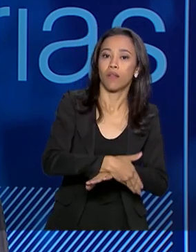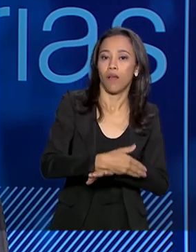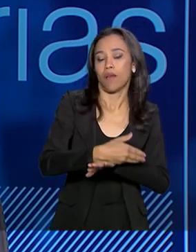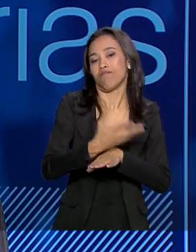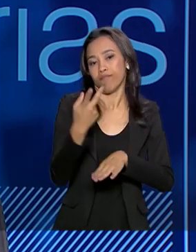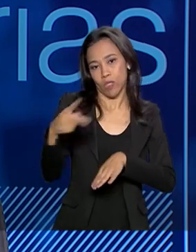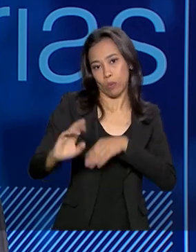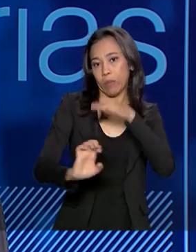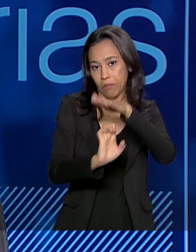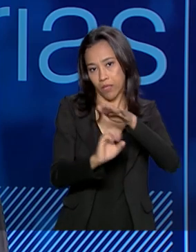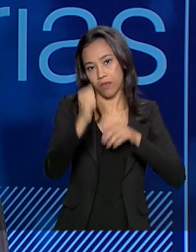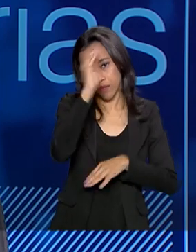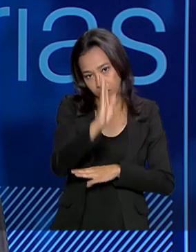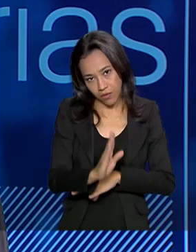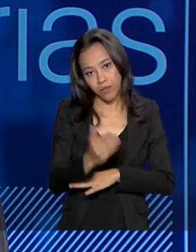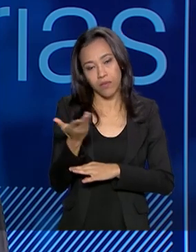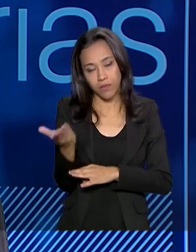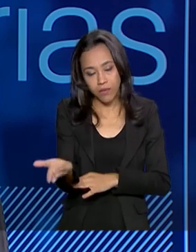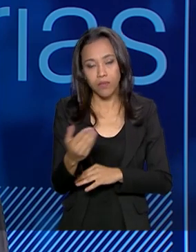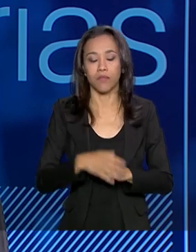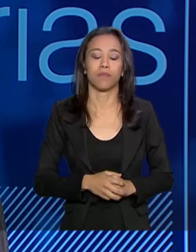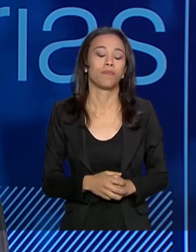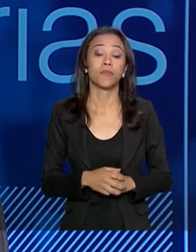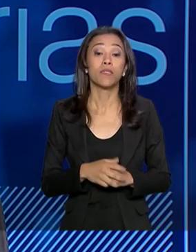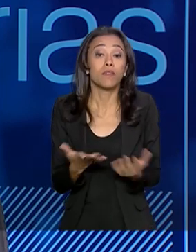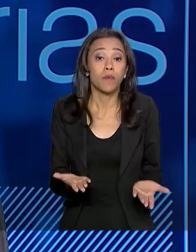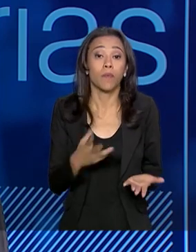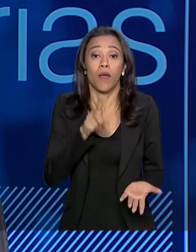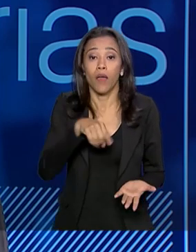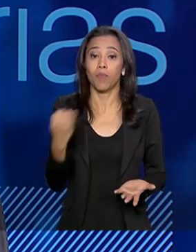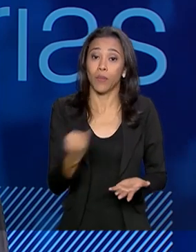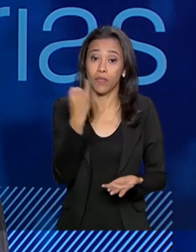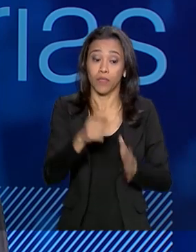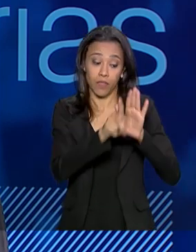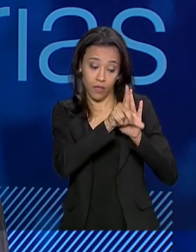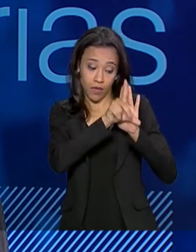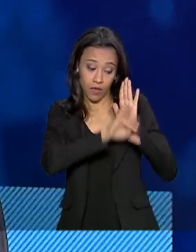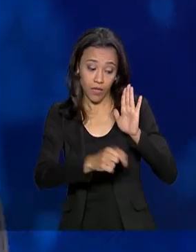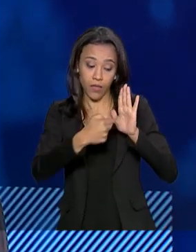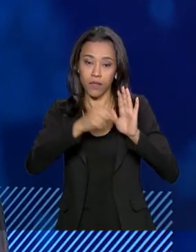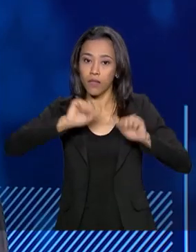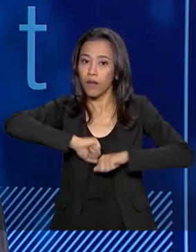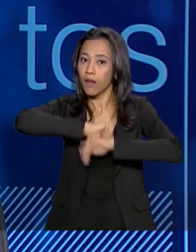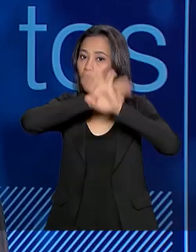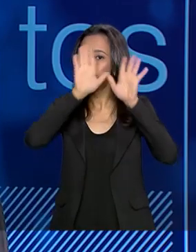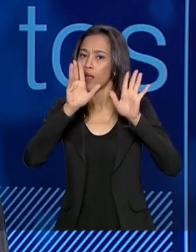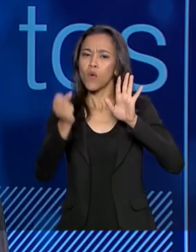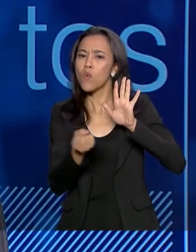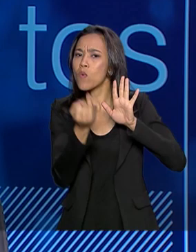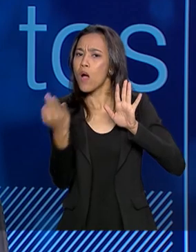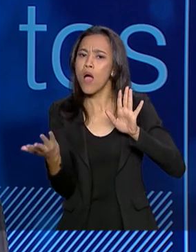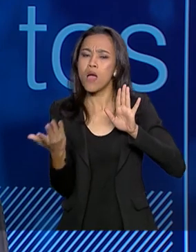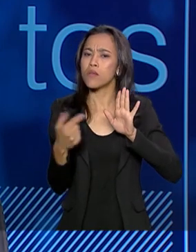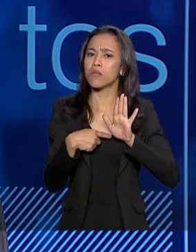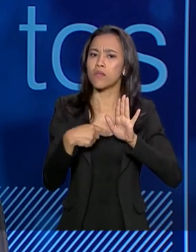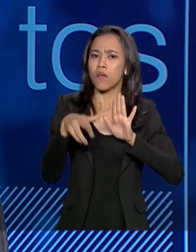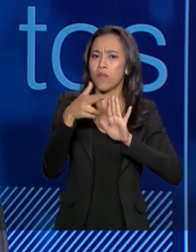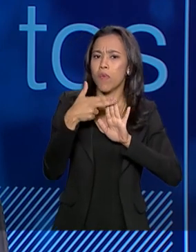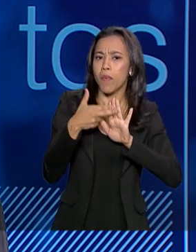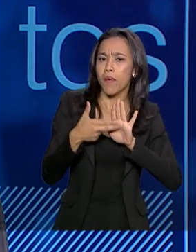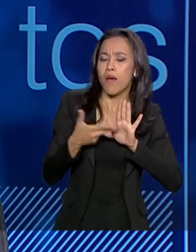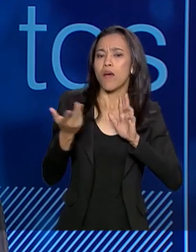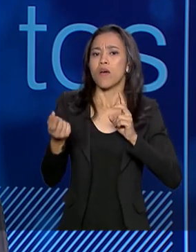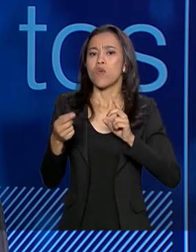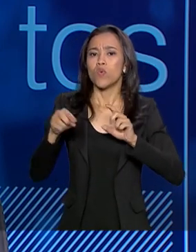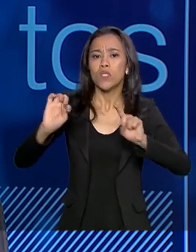grandioso, como são os investimentos em infraestrutura. Então, o importante é que a legislação seja clara em relação a quais os players vão ter que ser ouvidos, quais